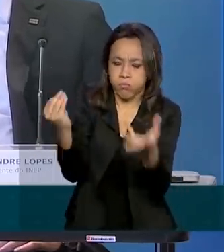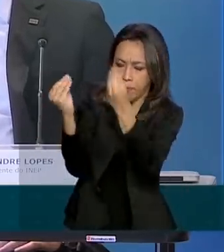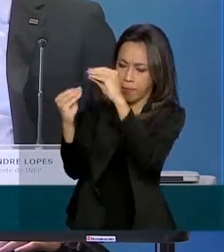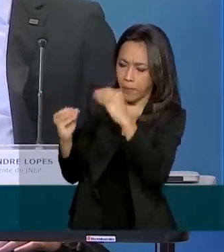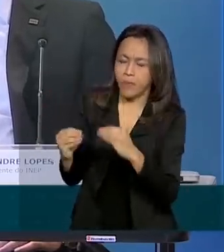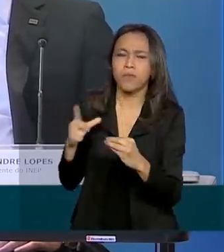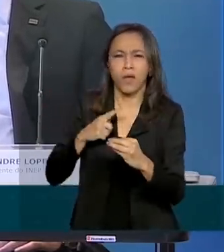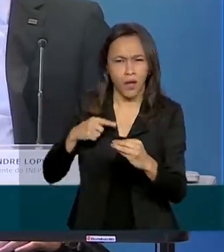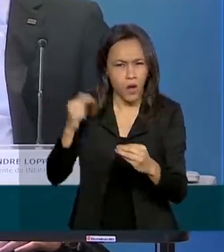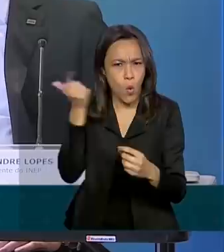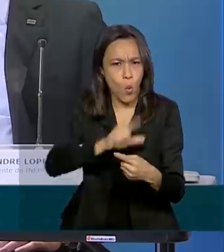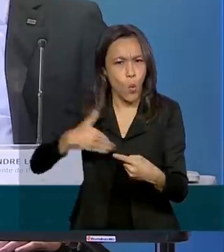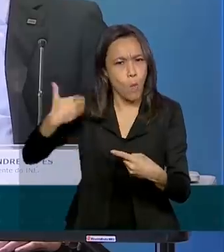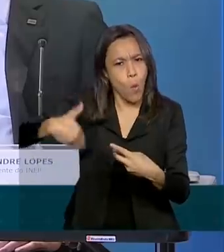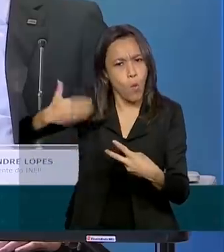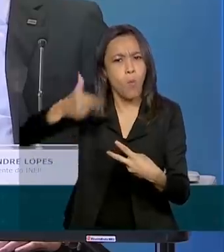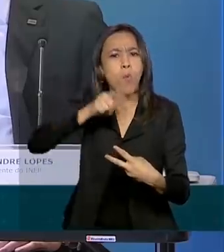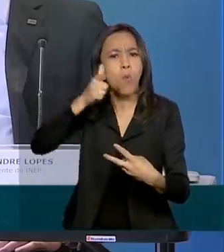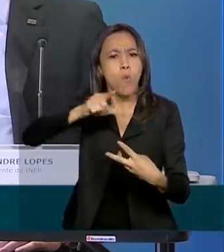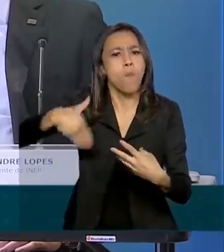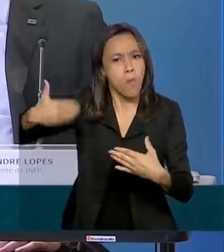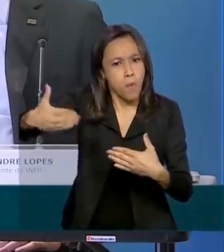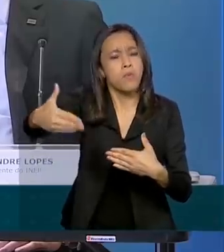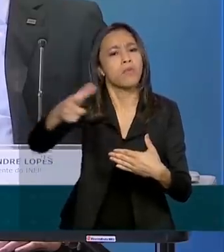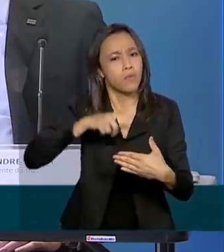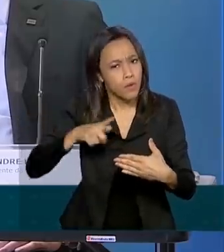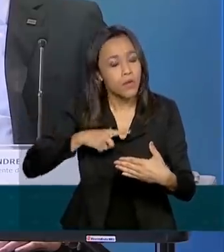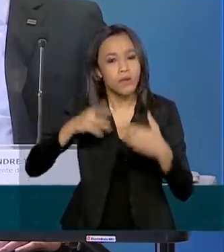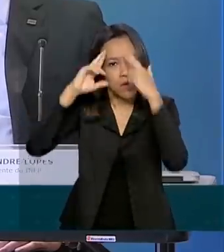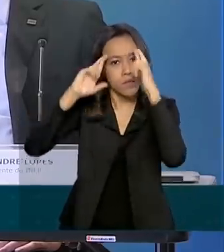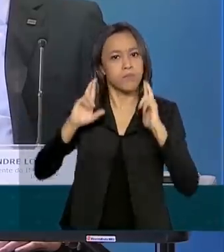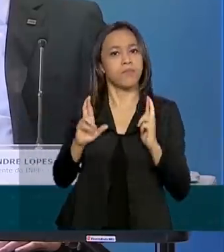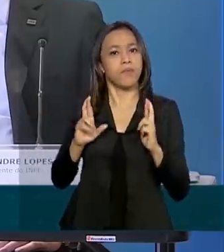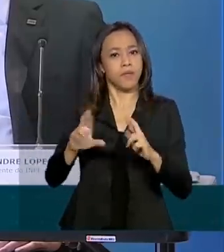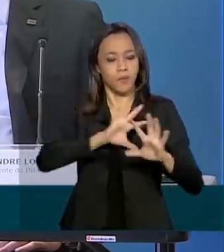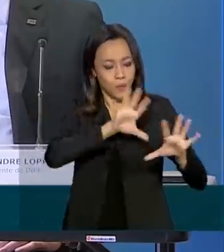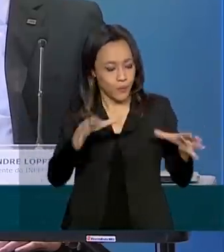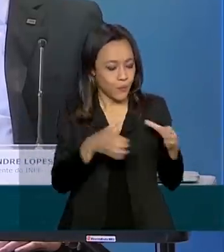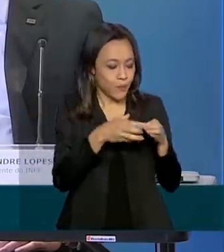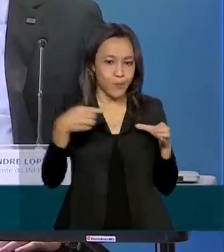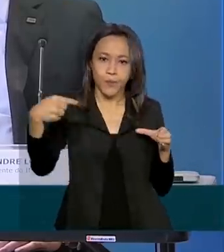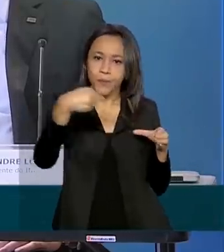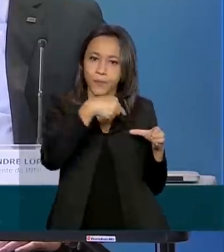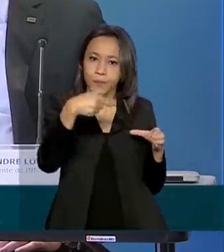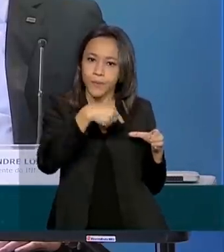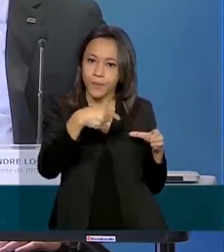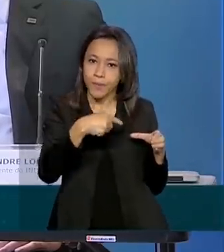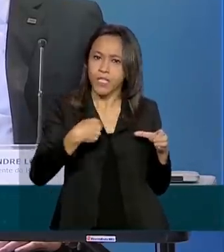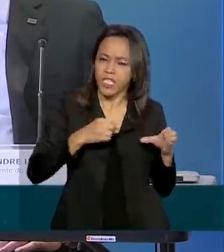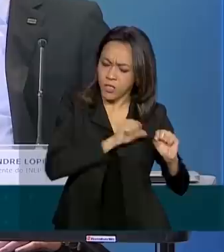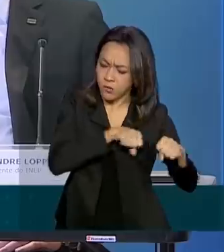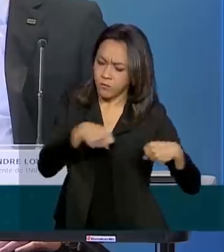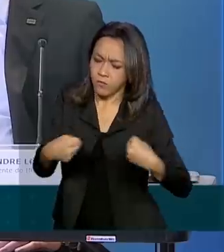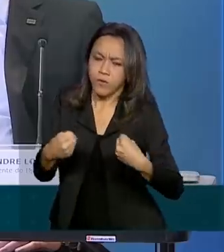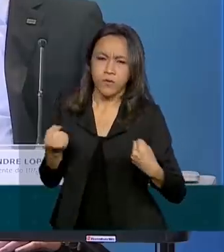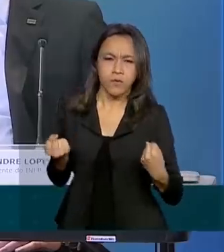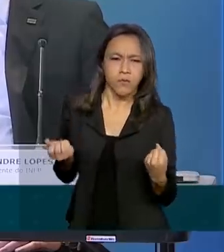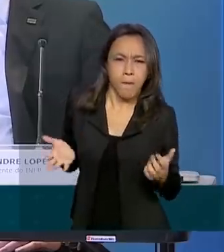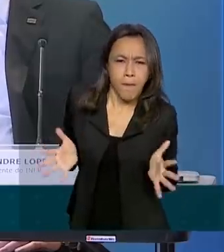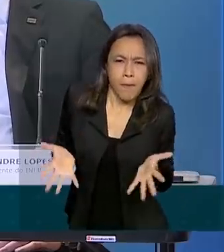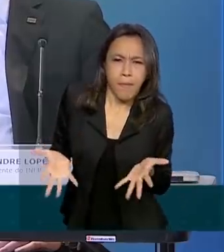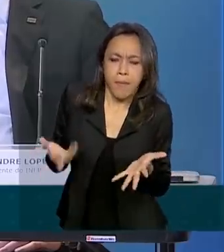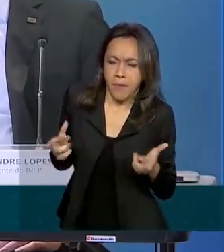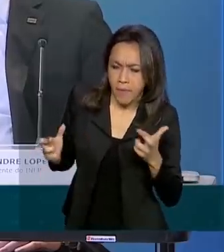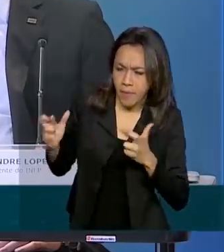avanços na educação brasileira e a isso a gente deve o respeito tanto da equipe que faz esse esforço inicial de